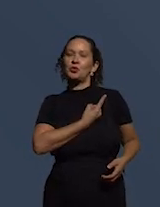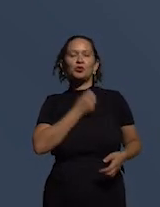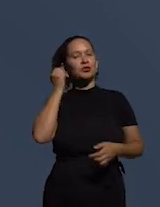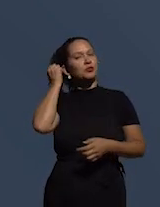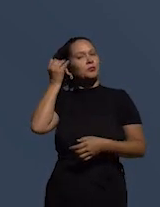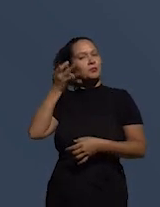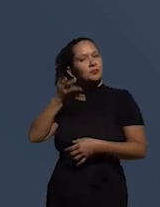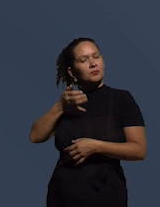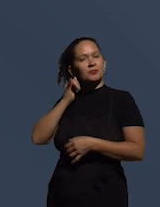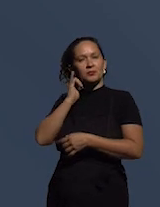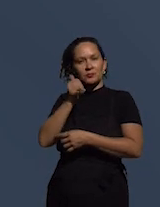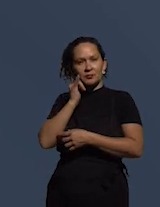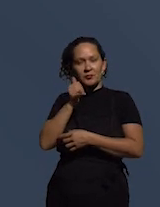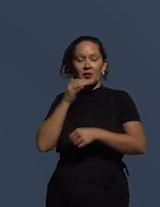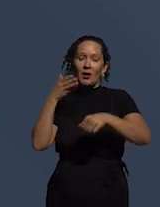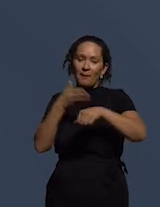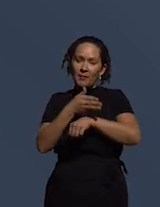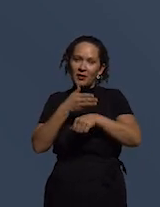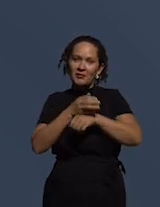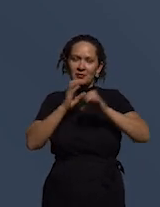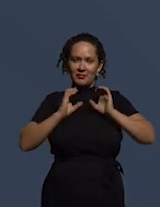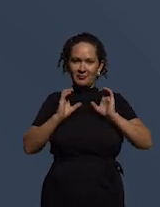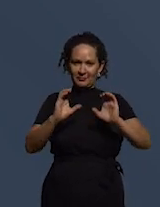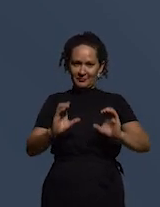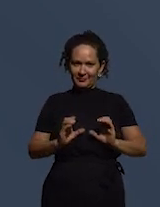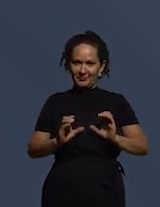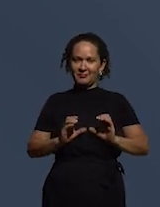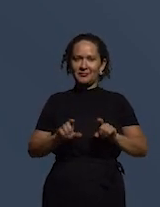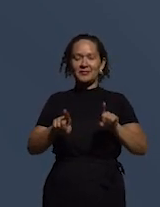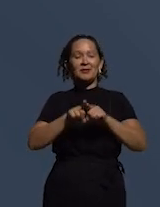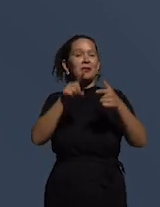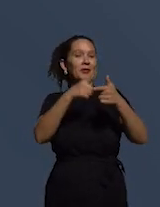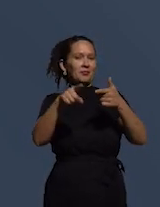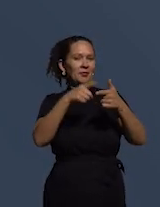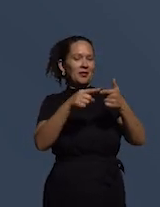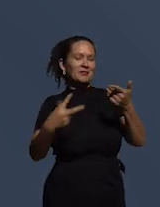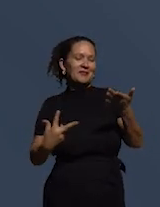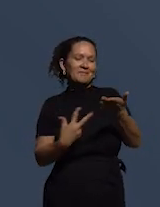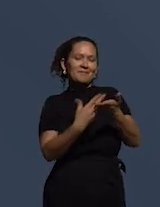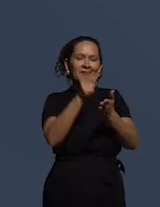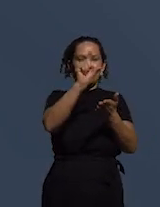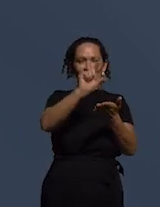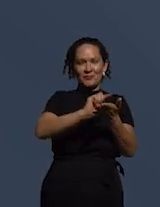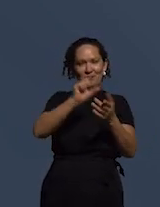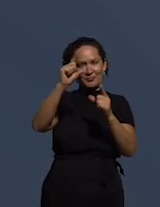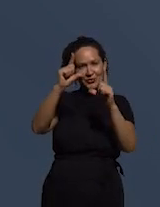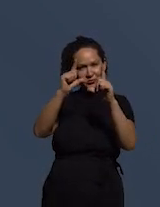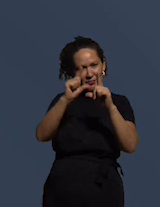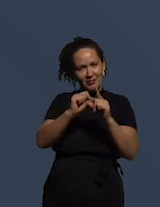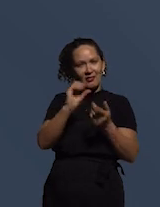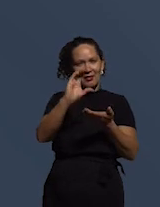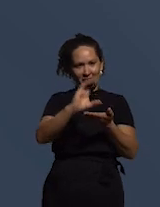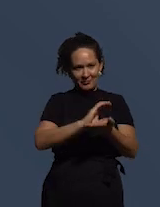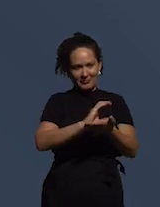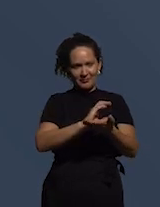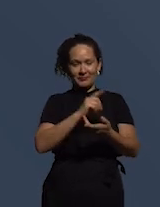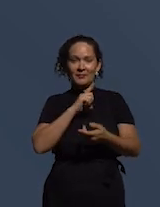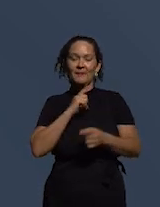previsão é a participação dos cidadãos e as contingências como eu falei aí aqui nós temos o